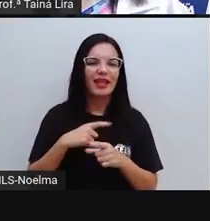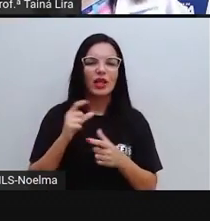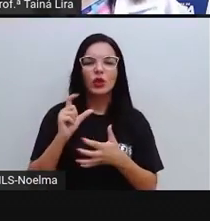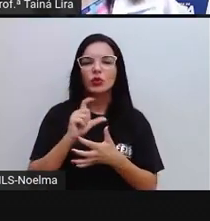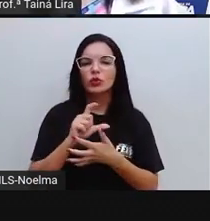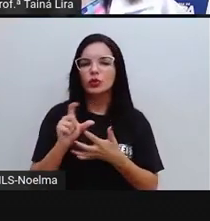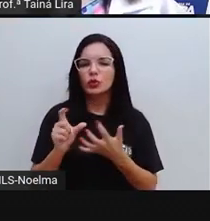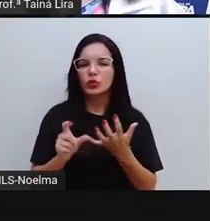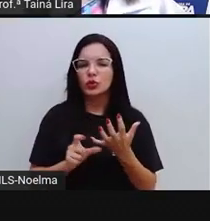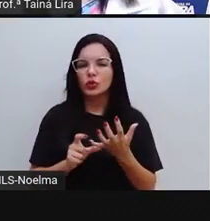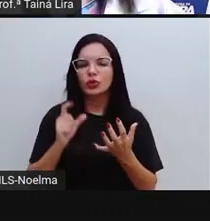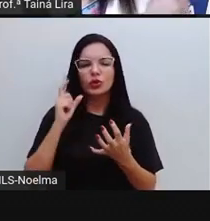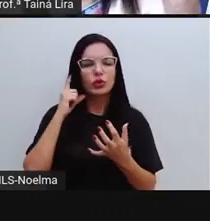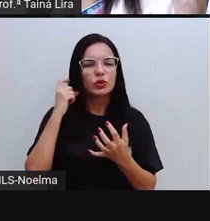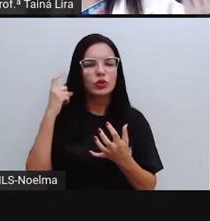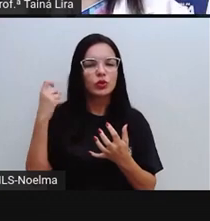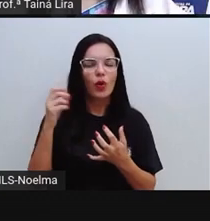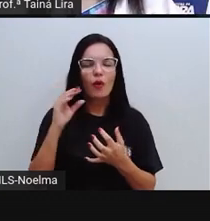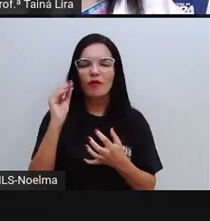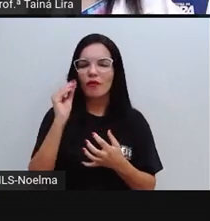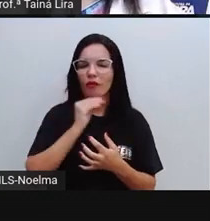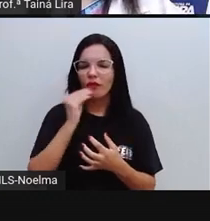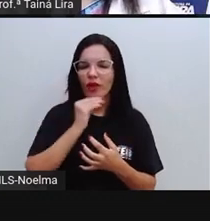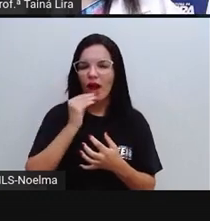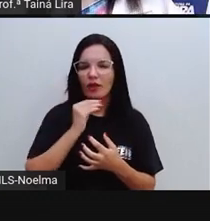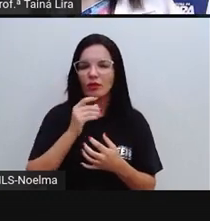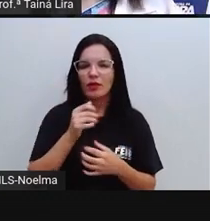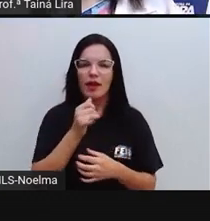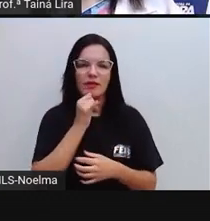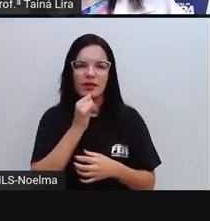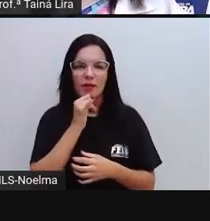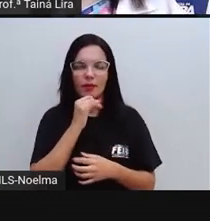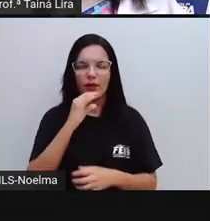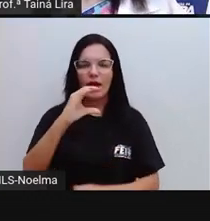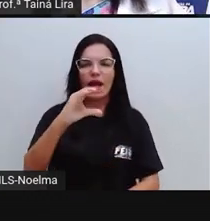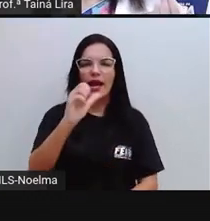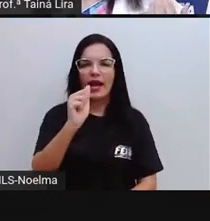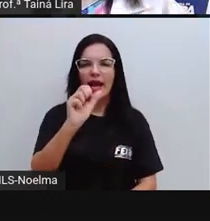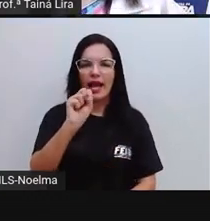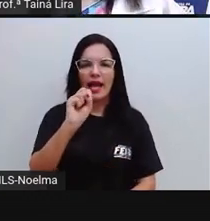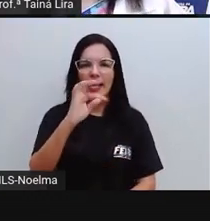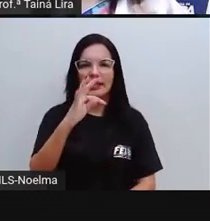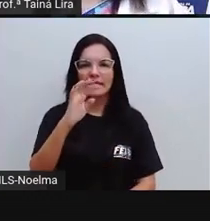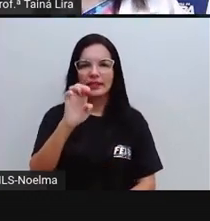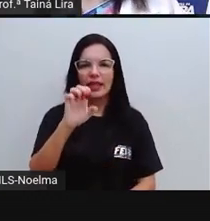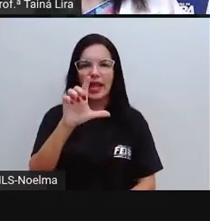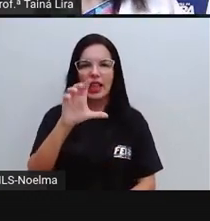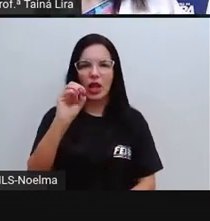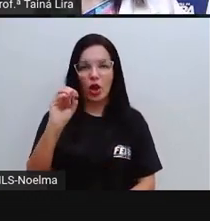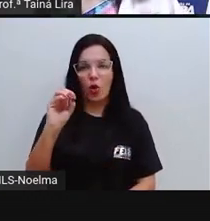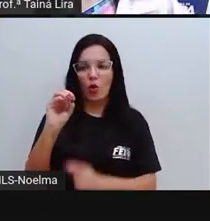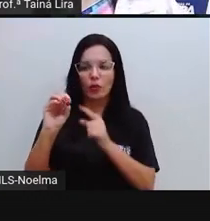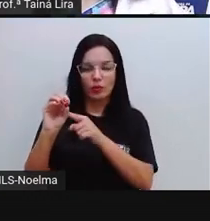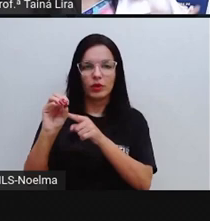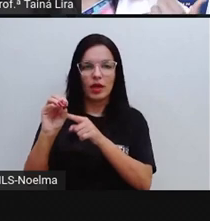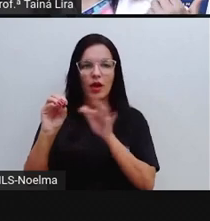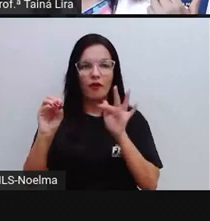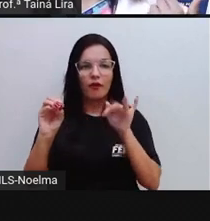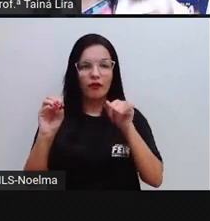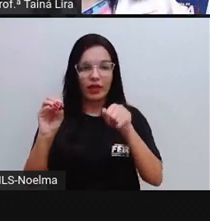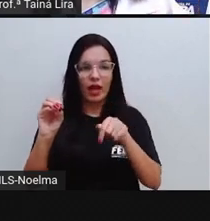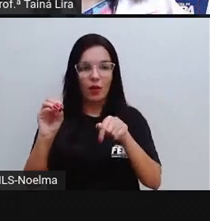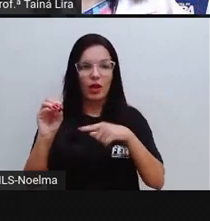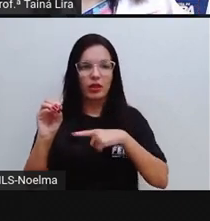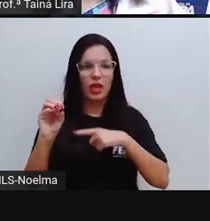tá? Castelo, escrevemos com O, mas ela tem o som de U, tá? E não colocamos o U porque é uma sílaba